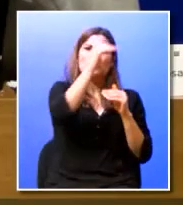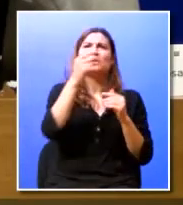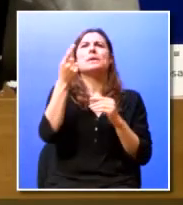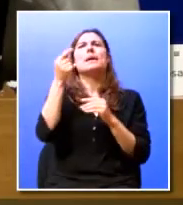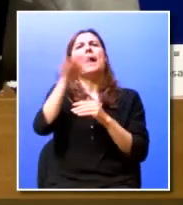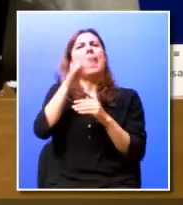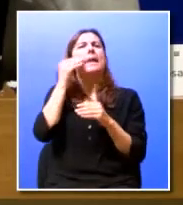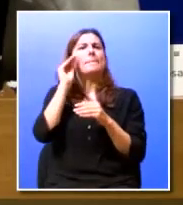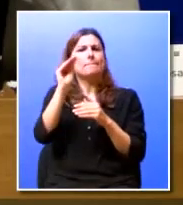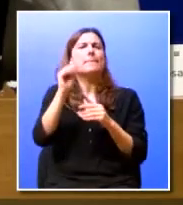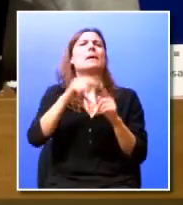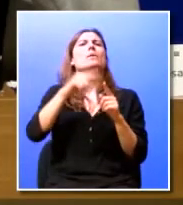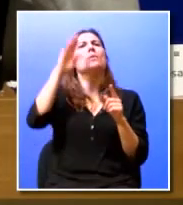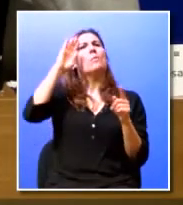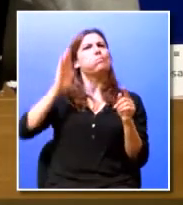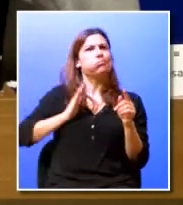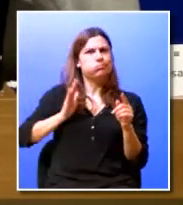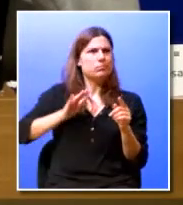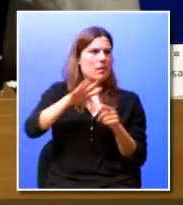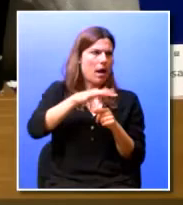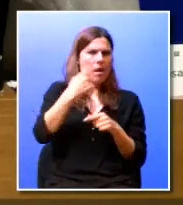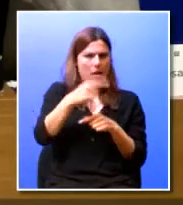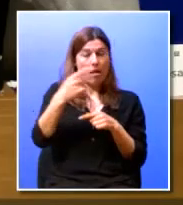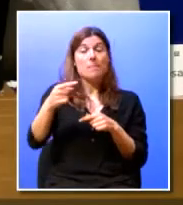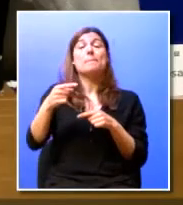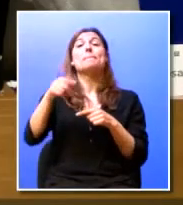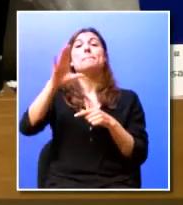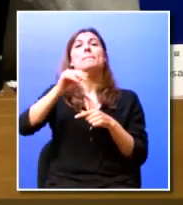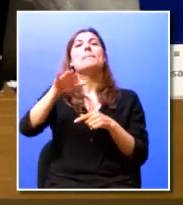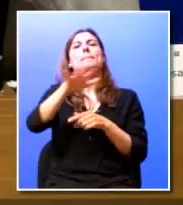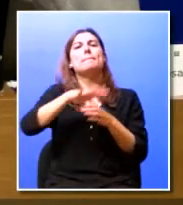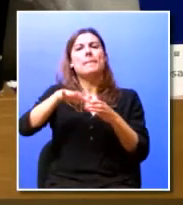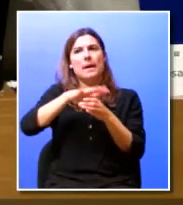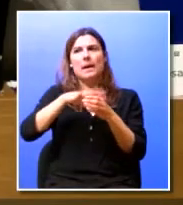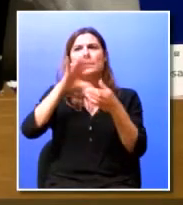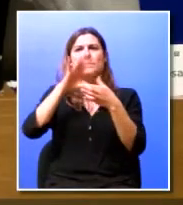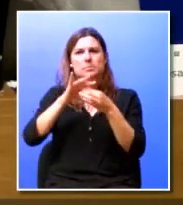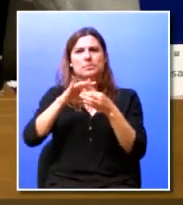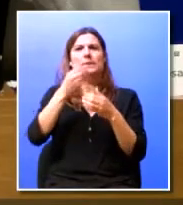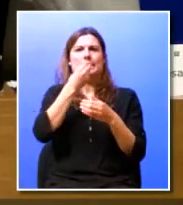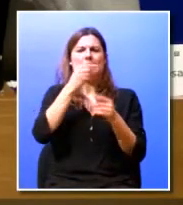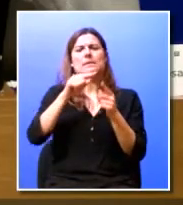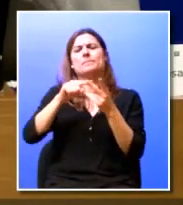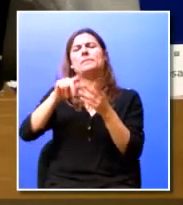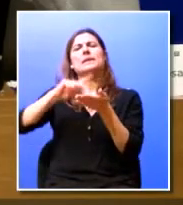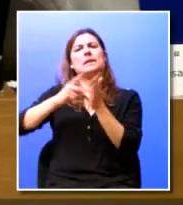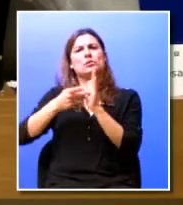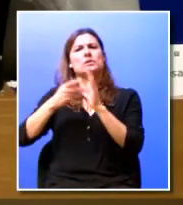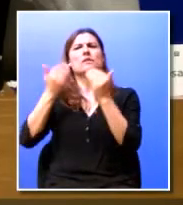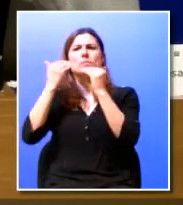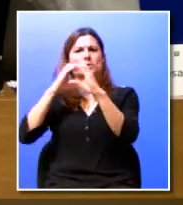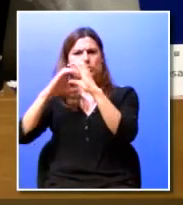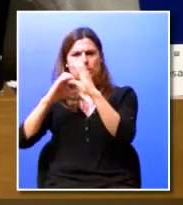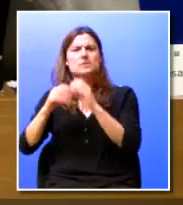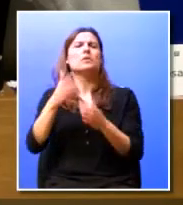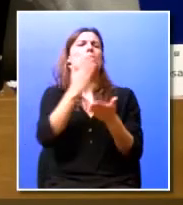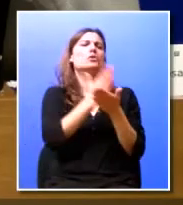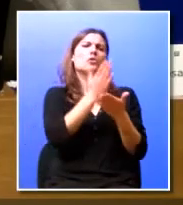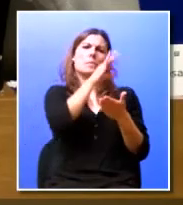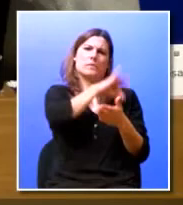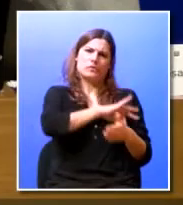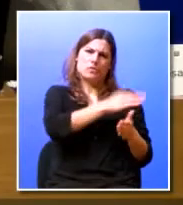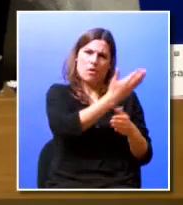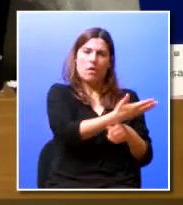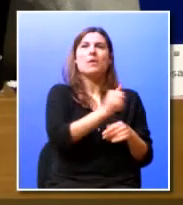forças armadas, temos também da área da distribuição alimentar, tecnologias de informação e comunicação, temos escola profissional,